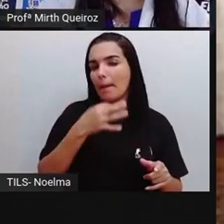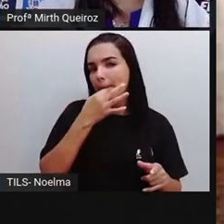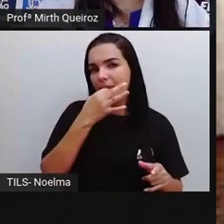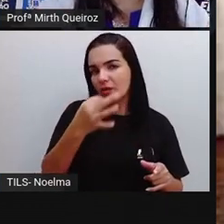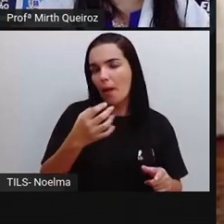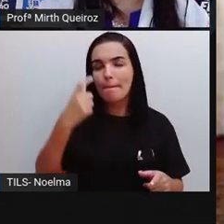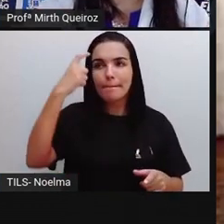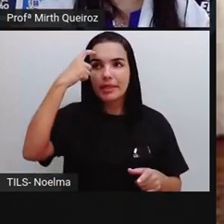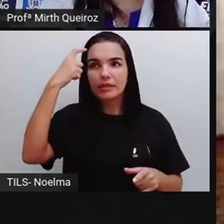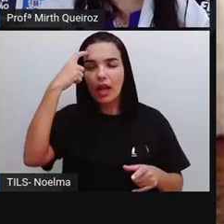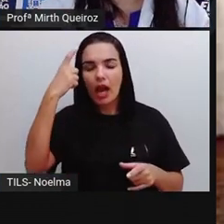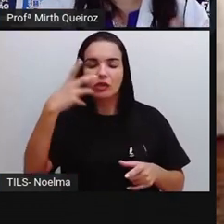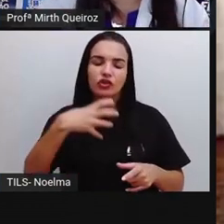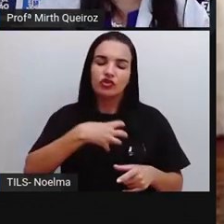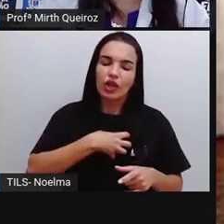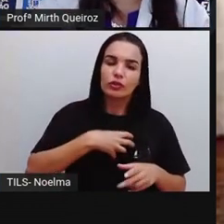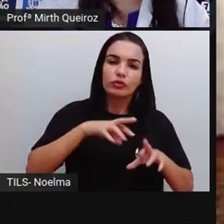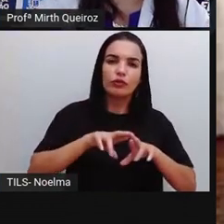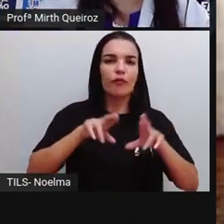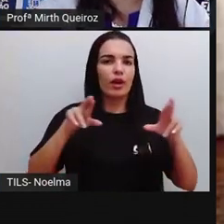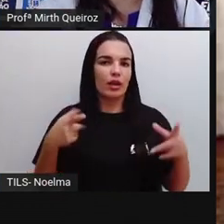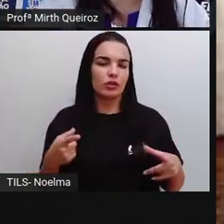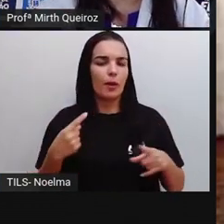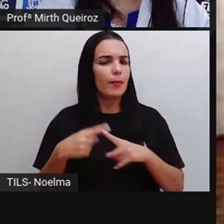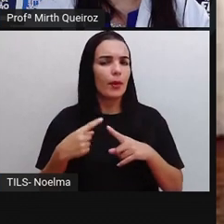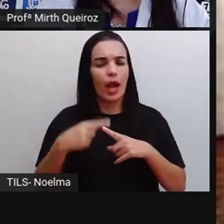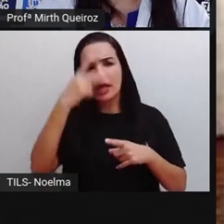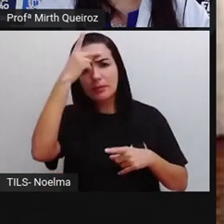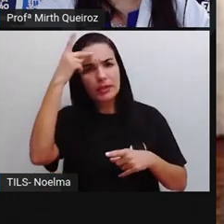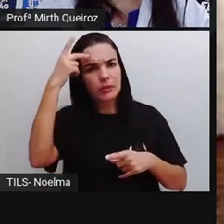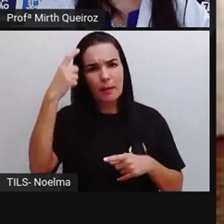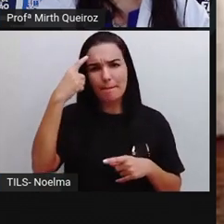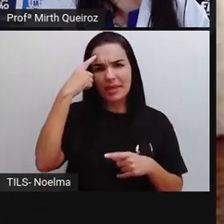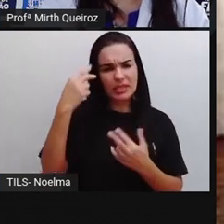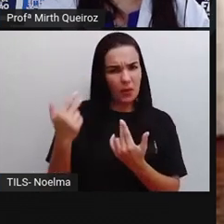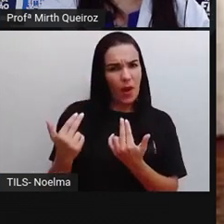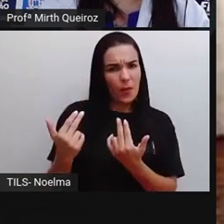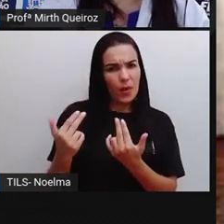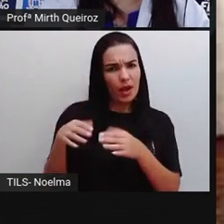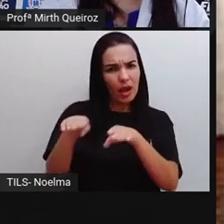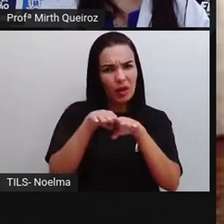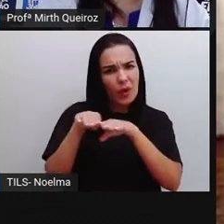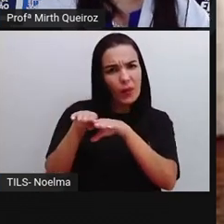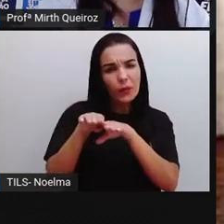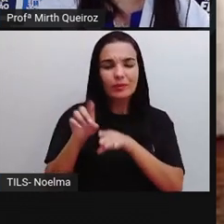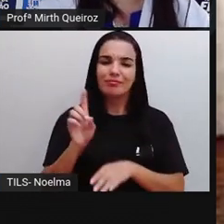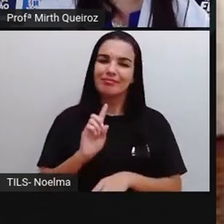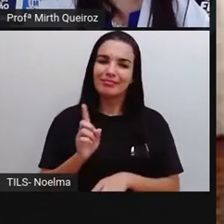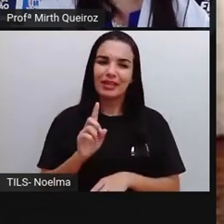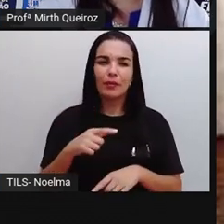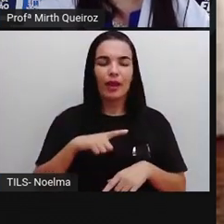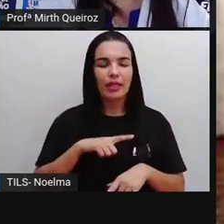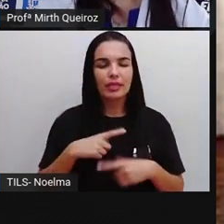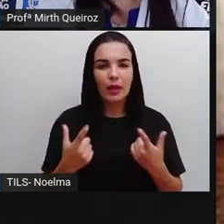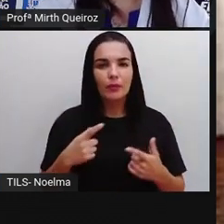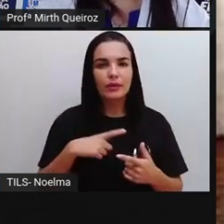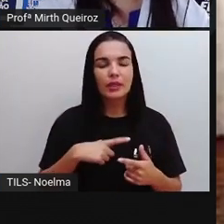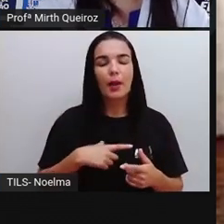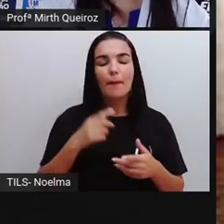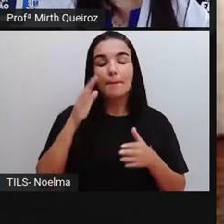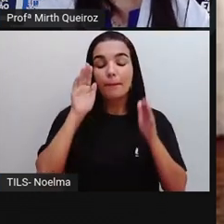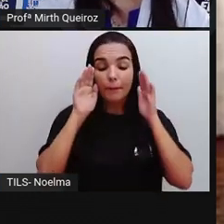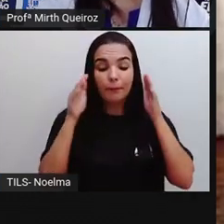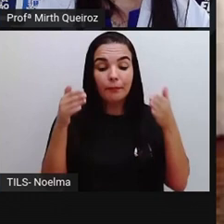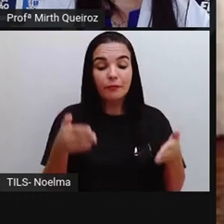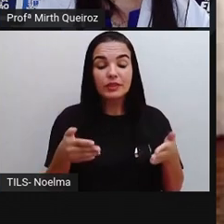de forma diferente, né? As pessoas não pensam da mesma forma. Então, podem apresentar pontos de vista diferentes.